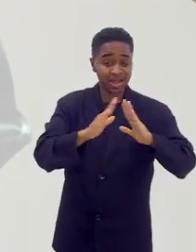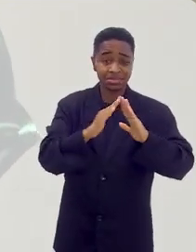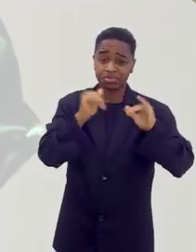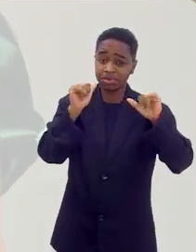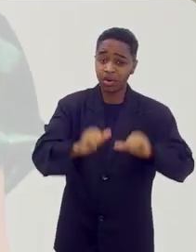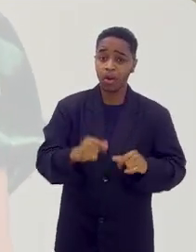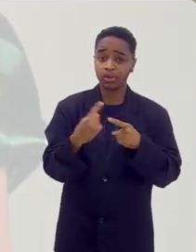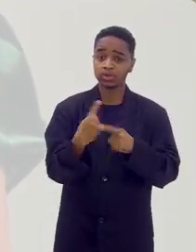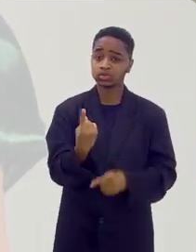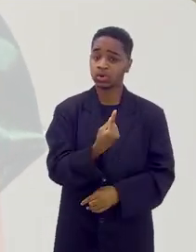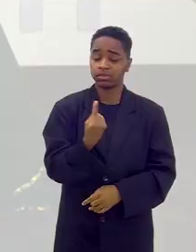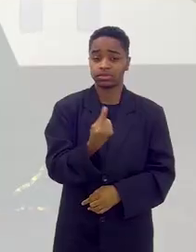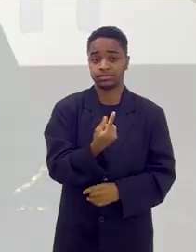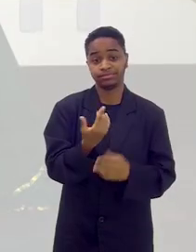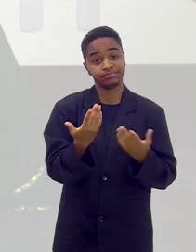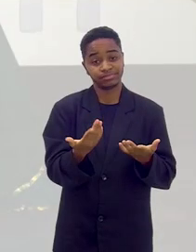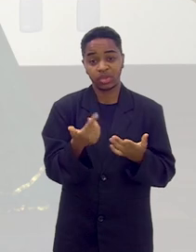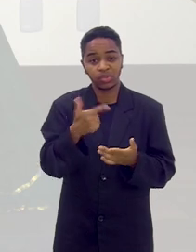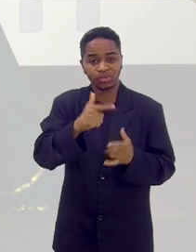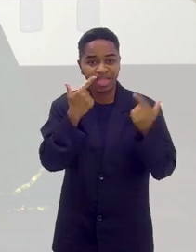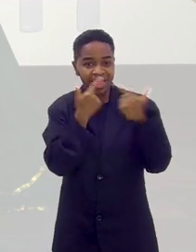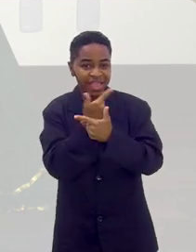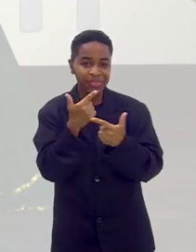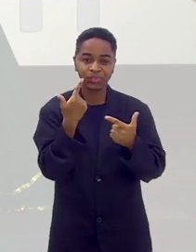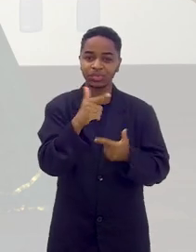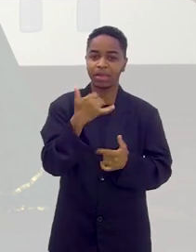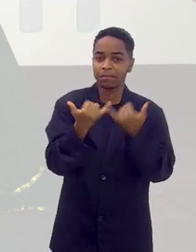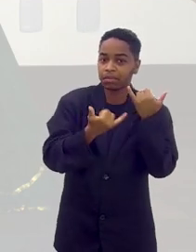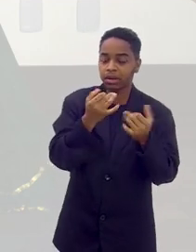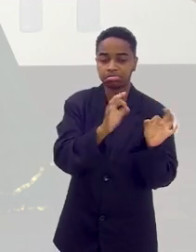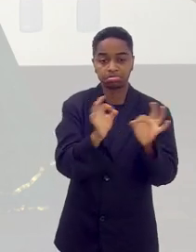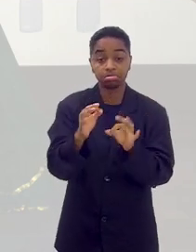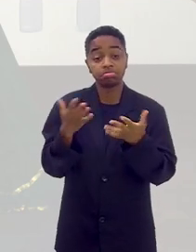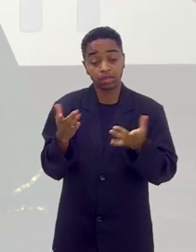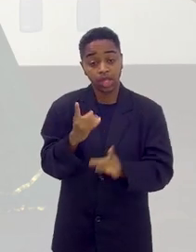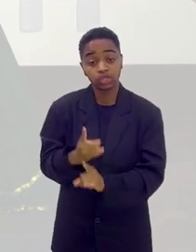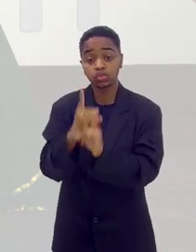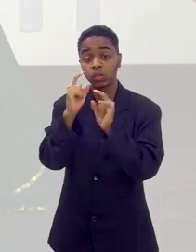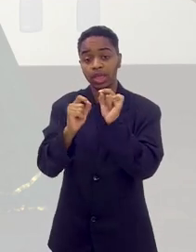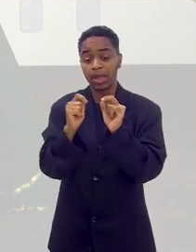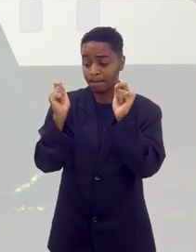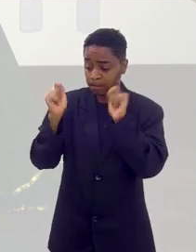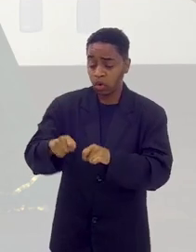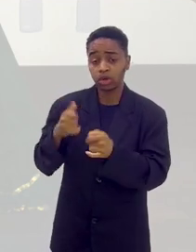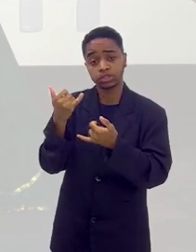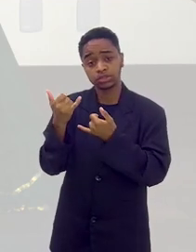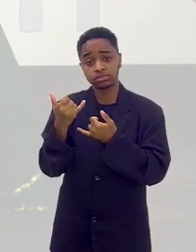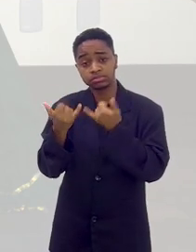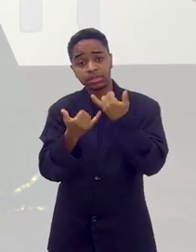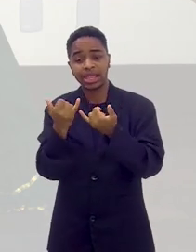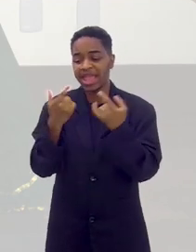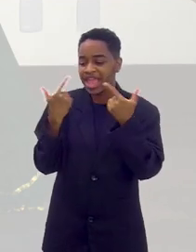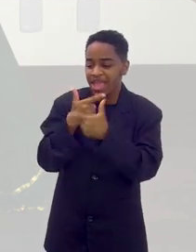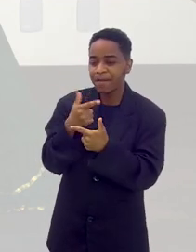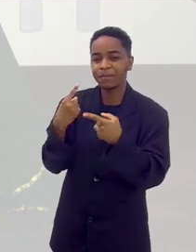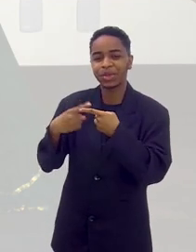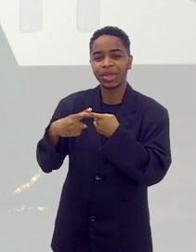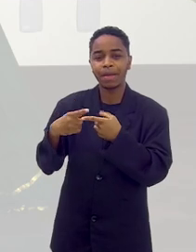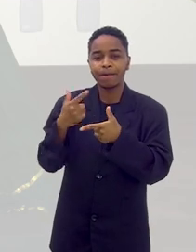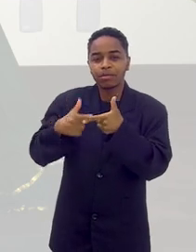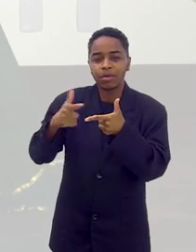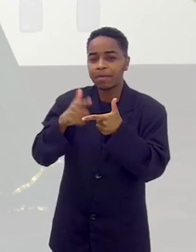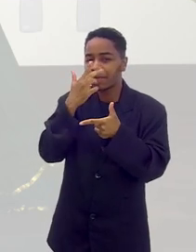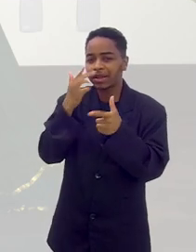por esse problema sozinha, sem rir, sem brincar, porque aí você vai descobrir que você pode ir daquele problema, daquele problema da